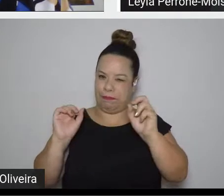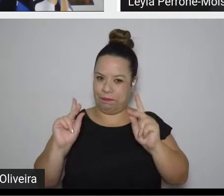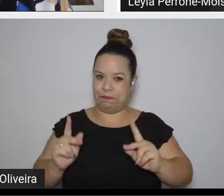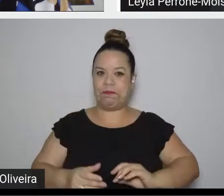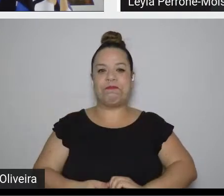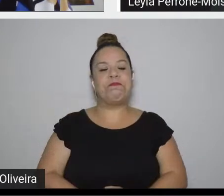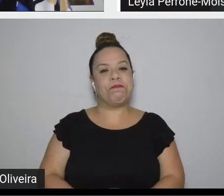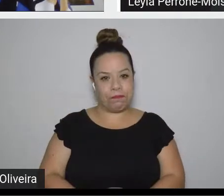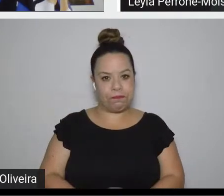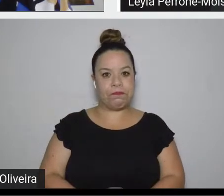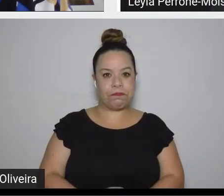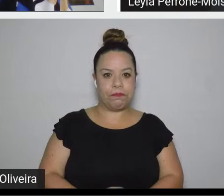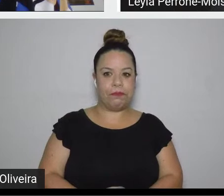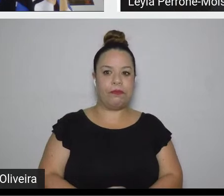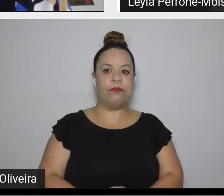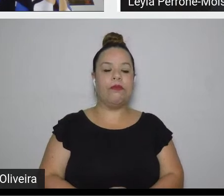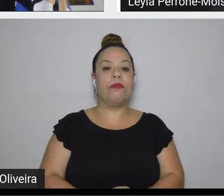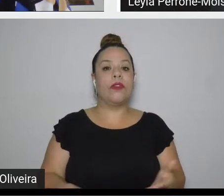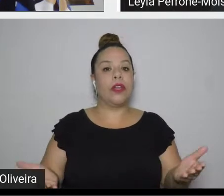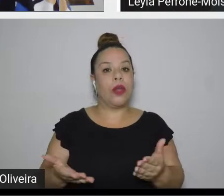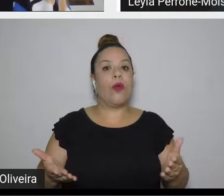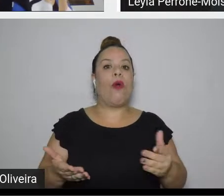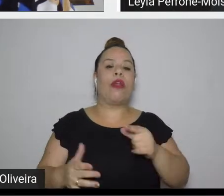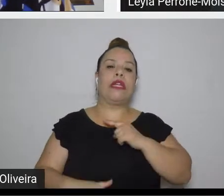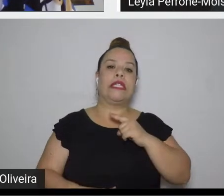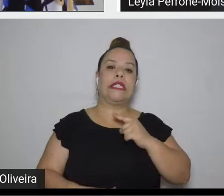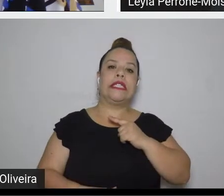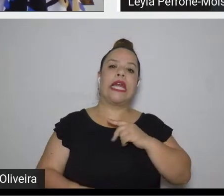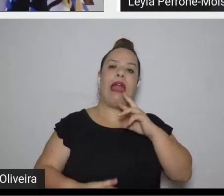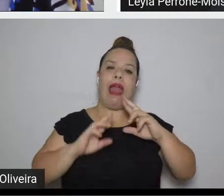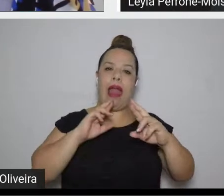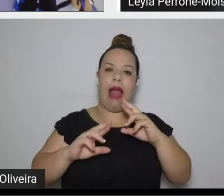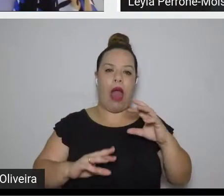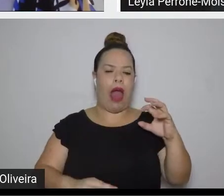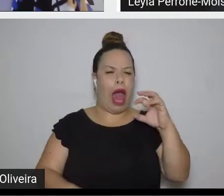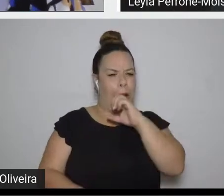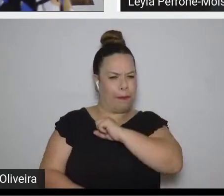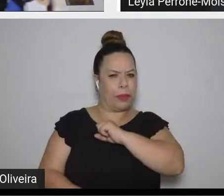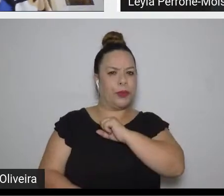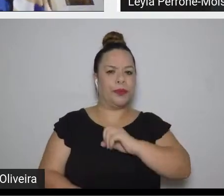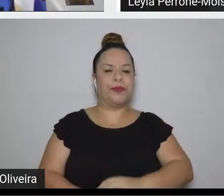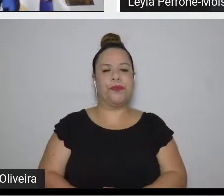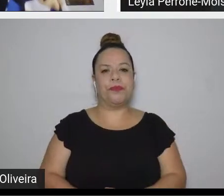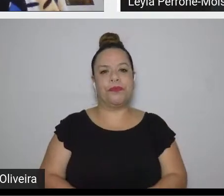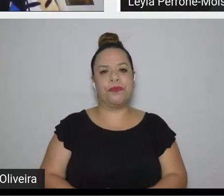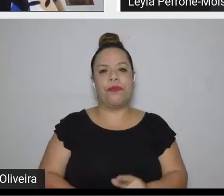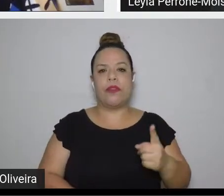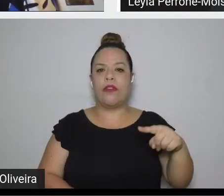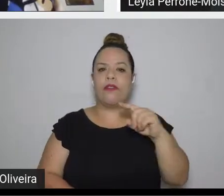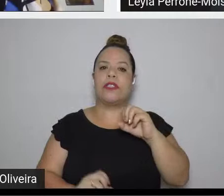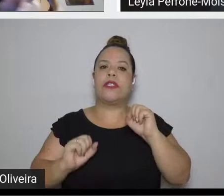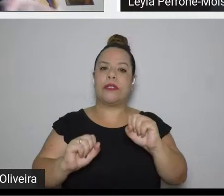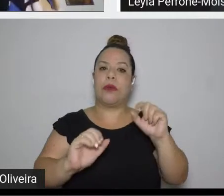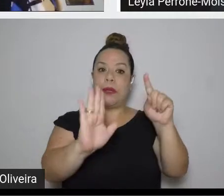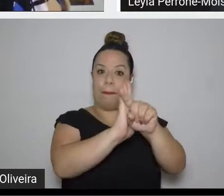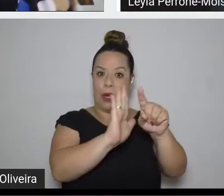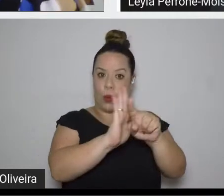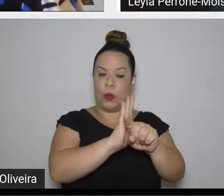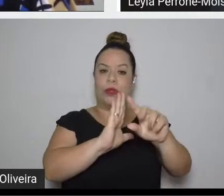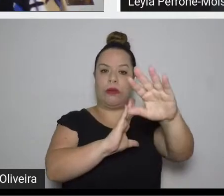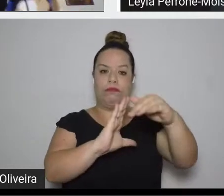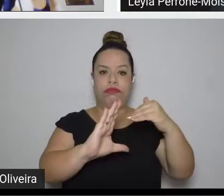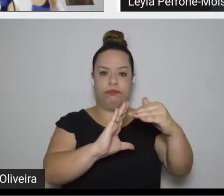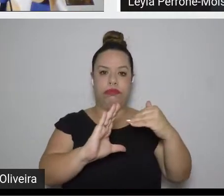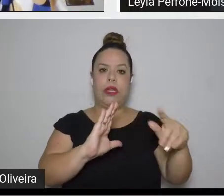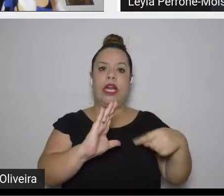Vou passar alguns recadinhos muito breves. Vocês podem enviar a pergunta pelo chat, que a gente vai